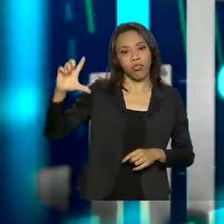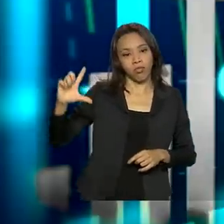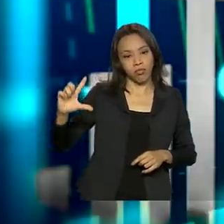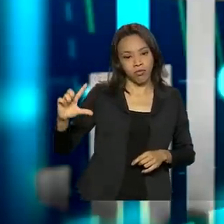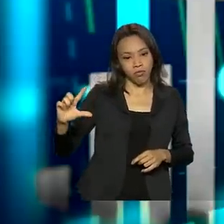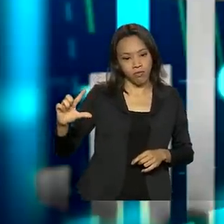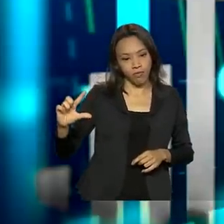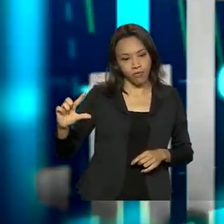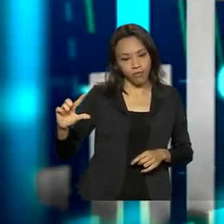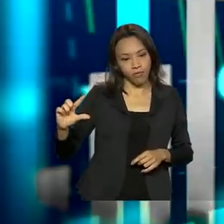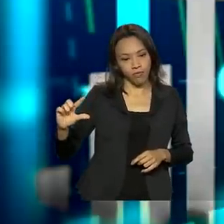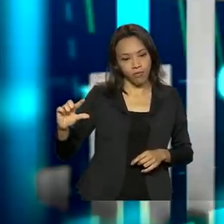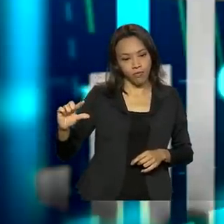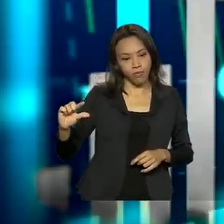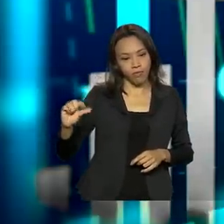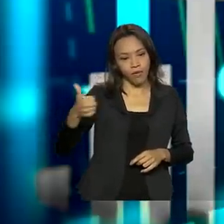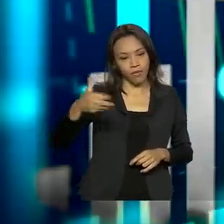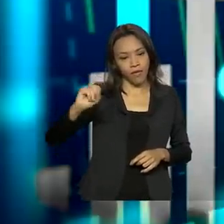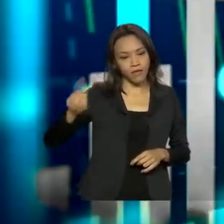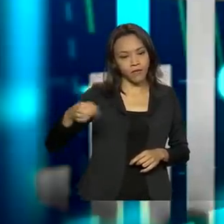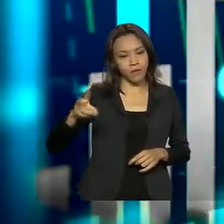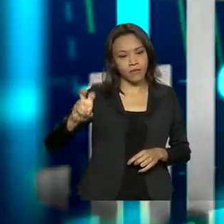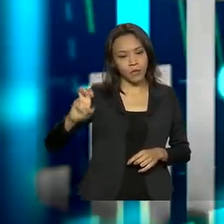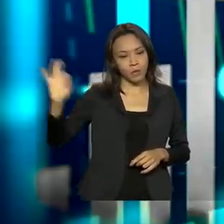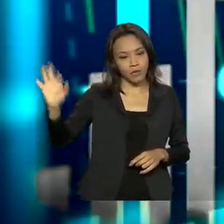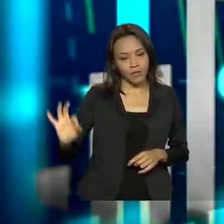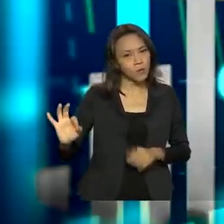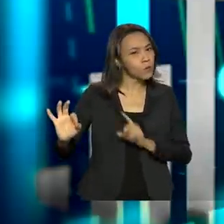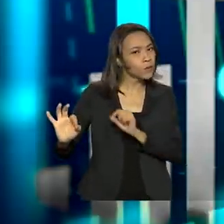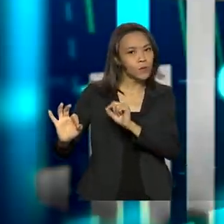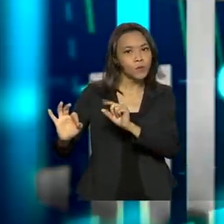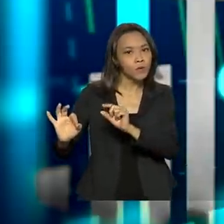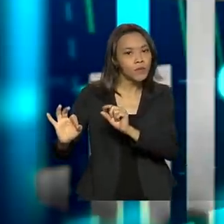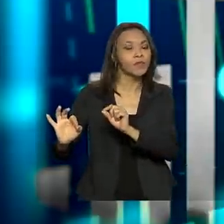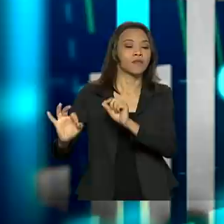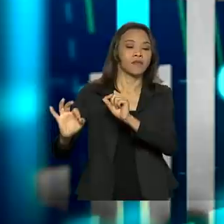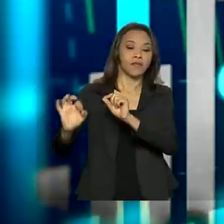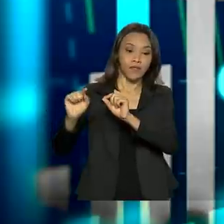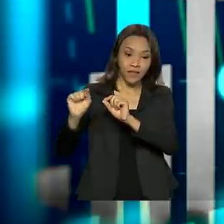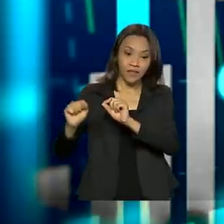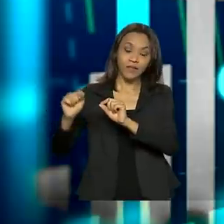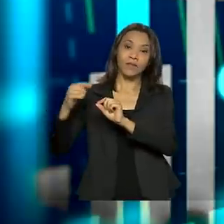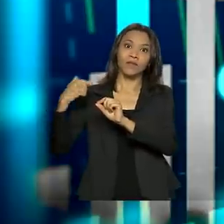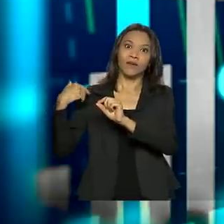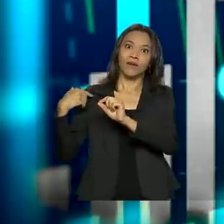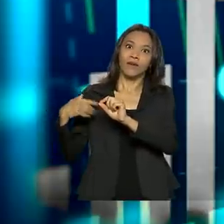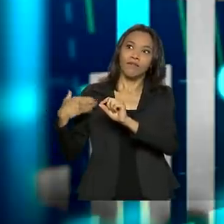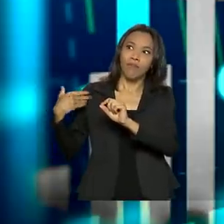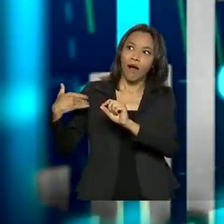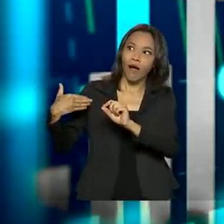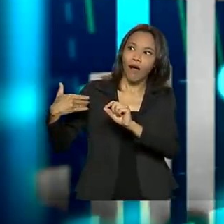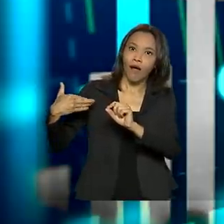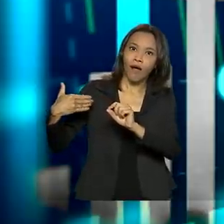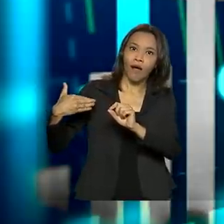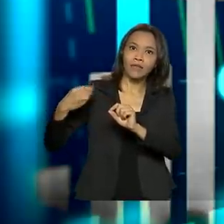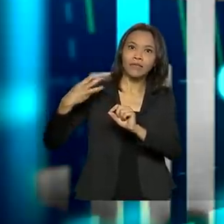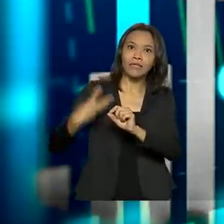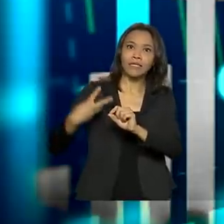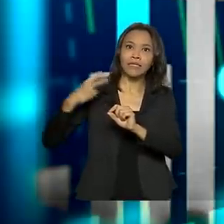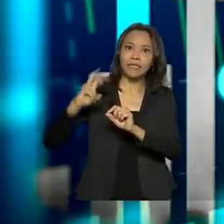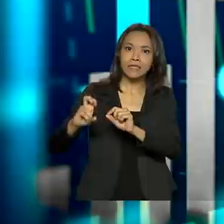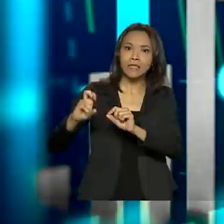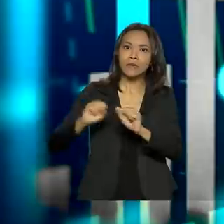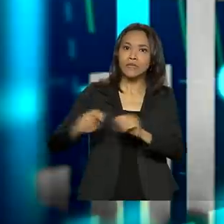10%, em torno de 10%, 10,05%, o que interrompe uma trajetória de crescimento de mais de 35 semanas.